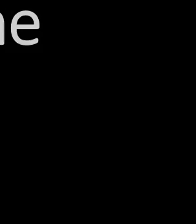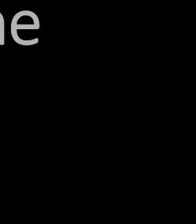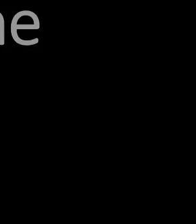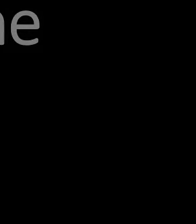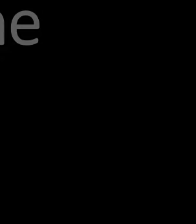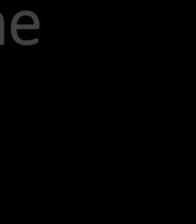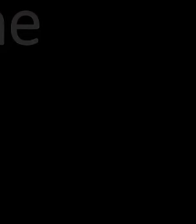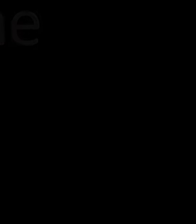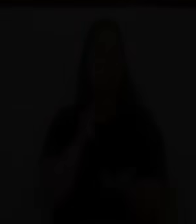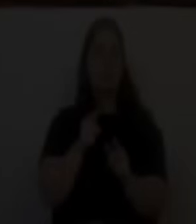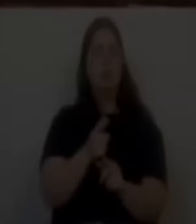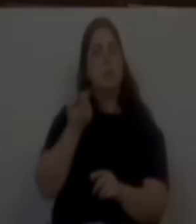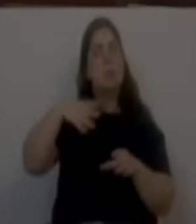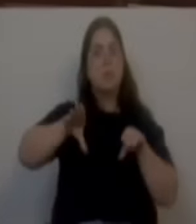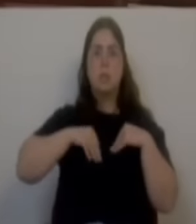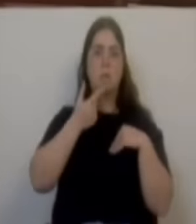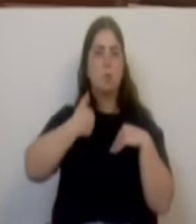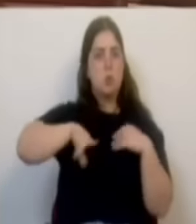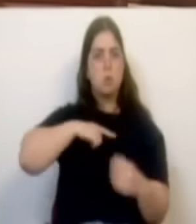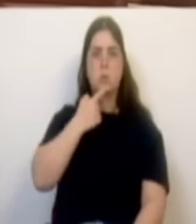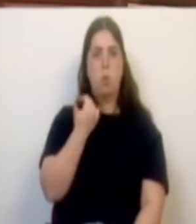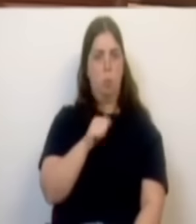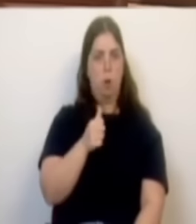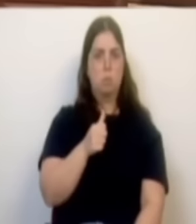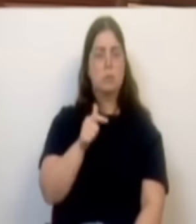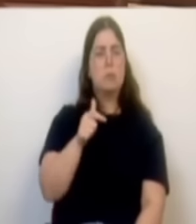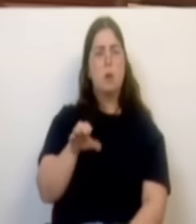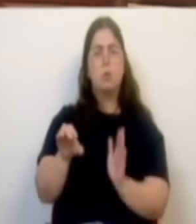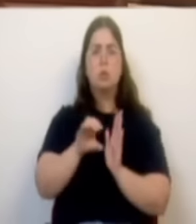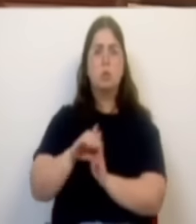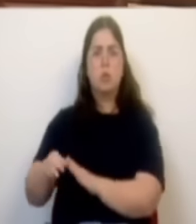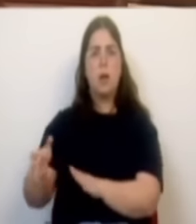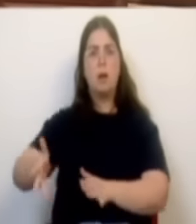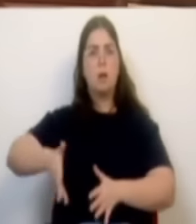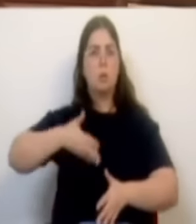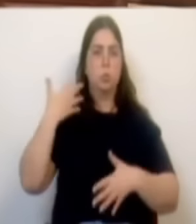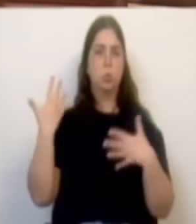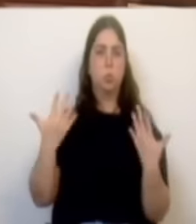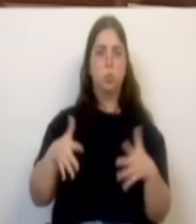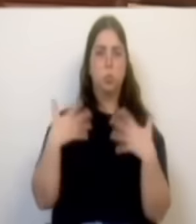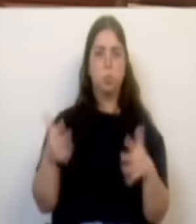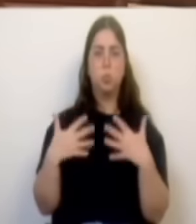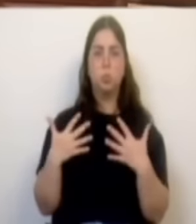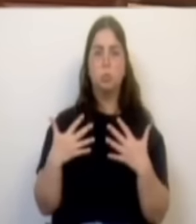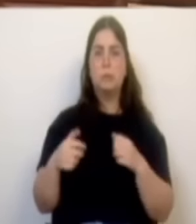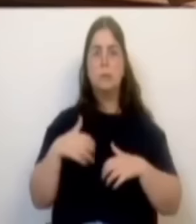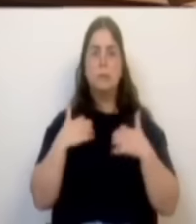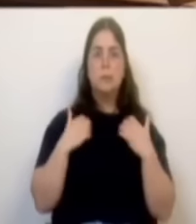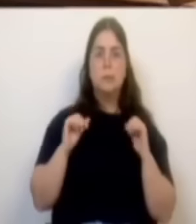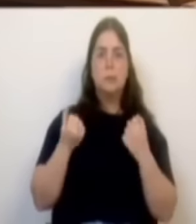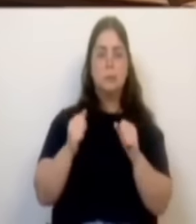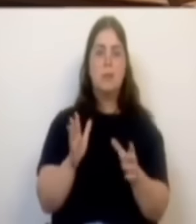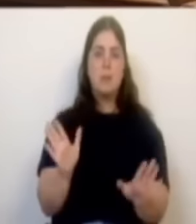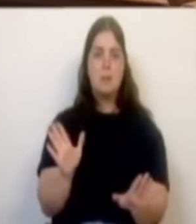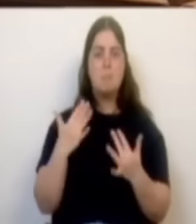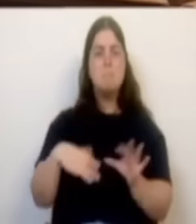imigrantes. Eu vejo o Chega muito exaltado relativamente a esta discussão, mas aquilo que eu acho que o Chega aqui